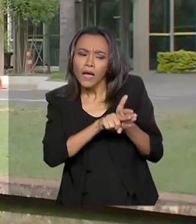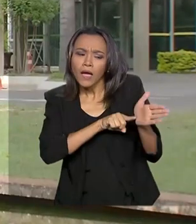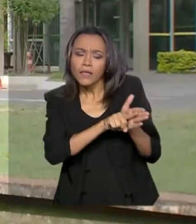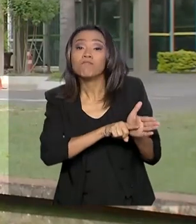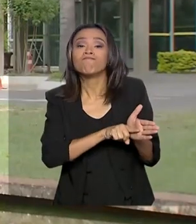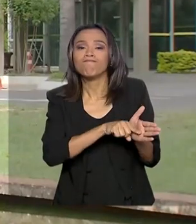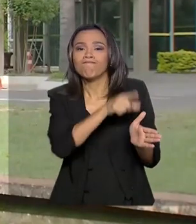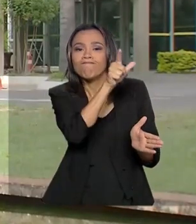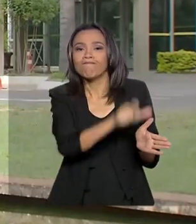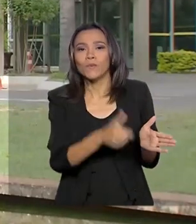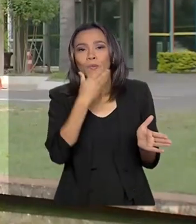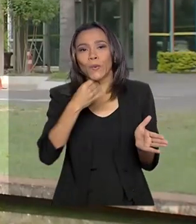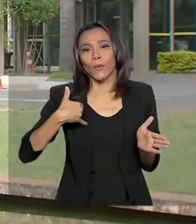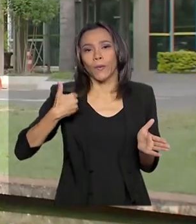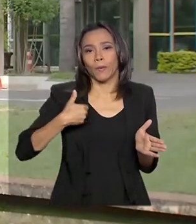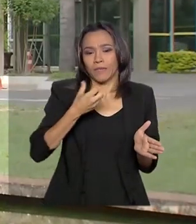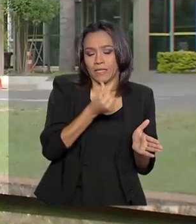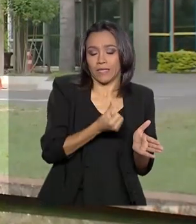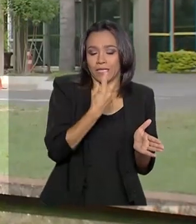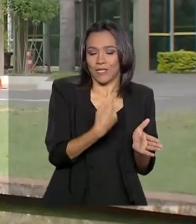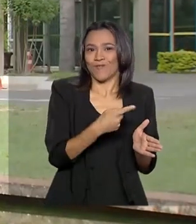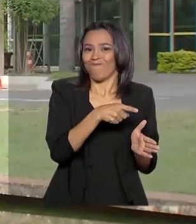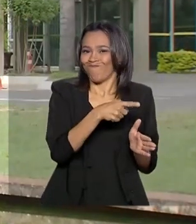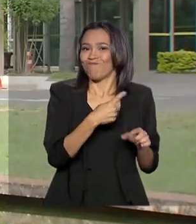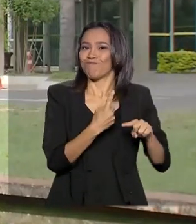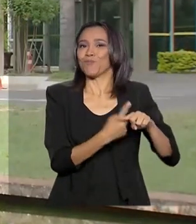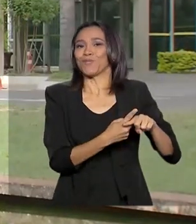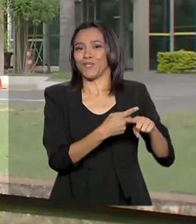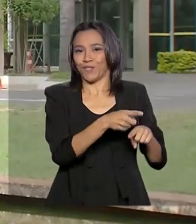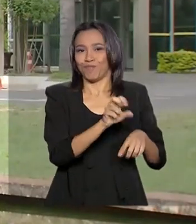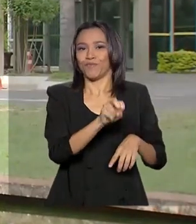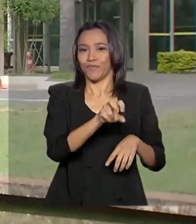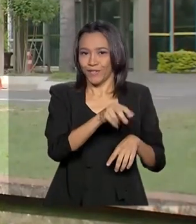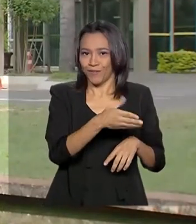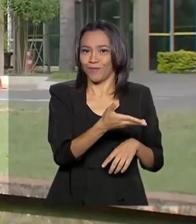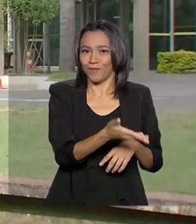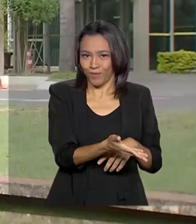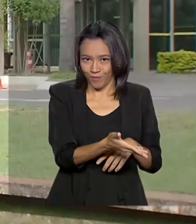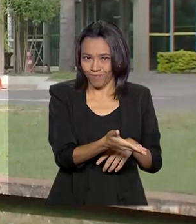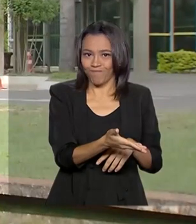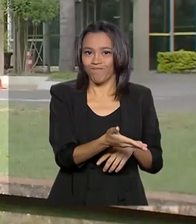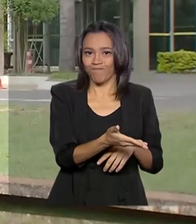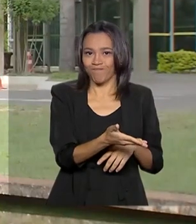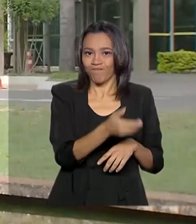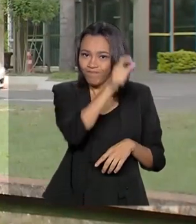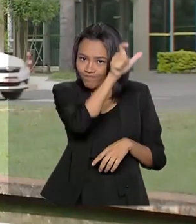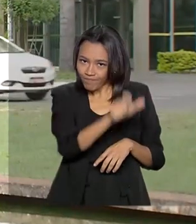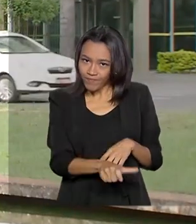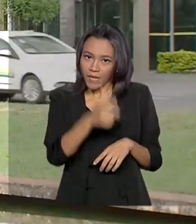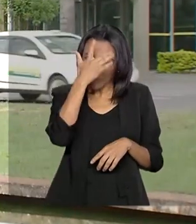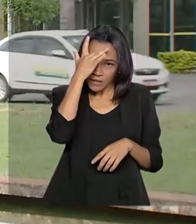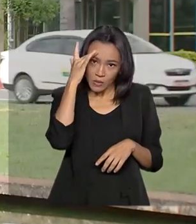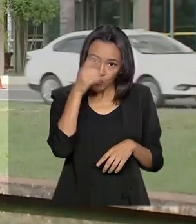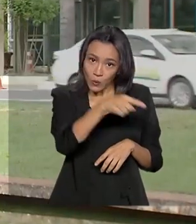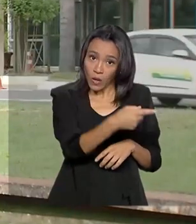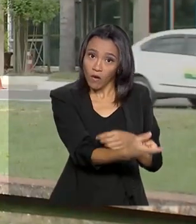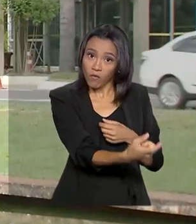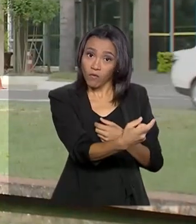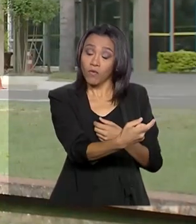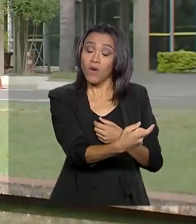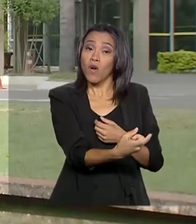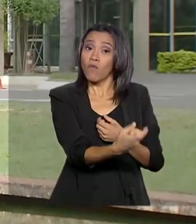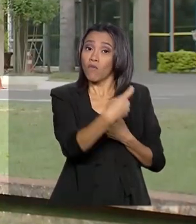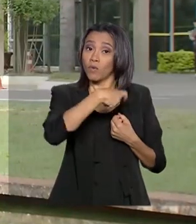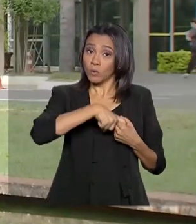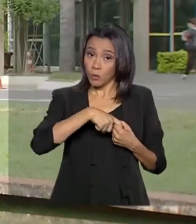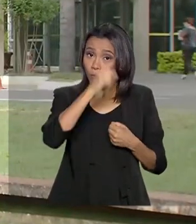anos de idade deu positivo para o coronavírus. O paciente retornou ao Brasil na última